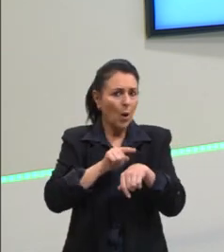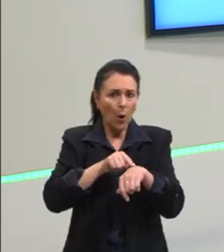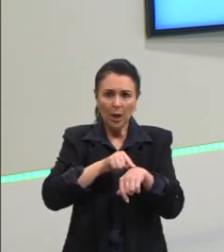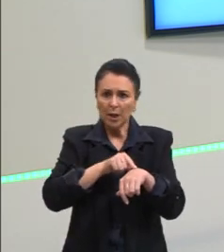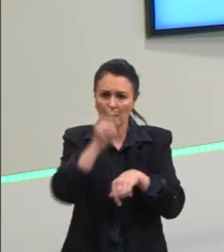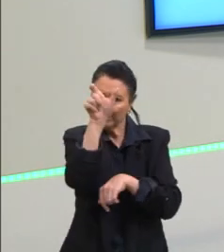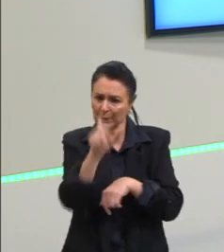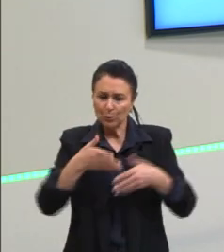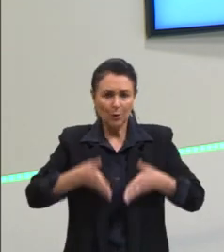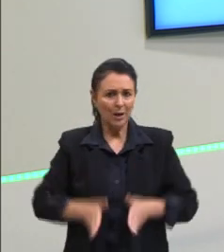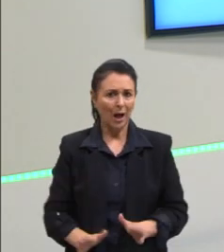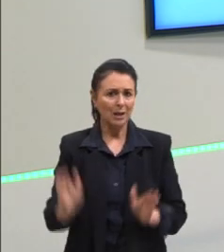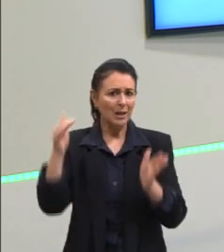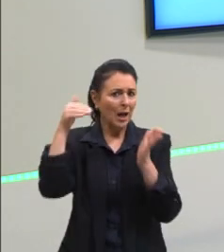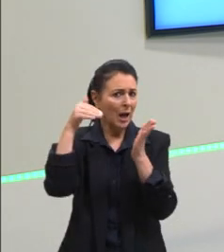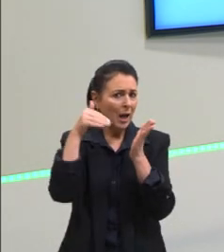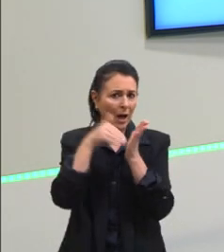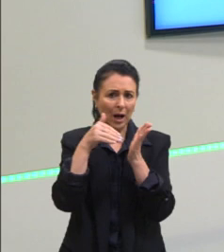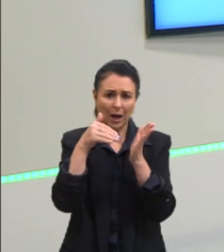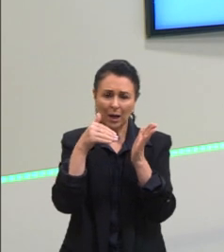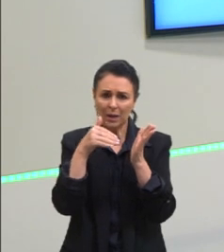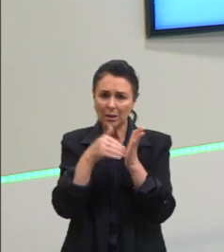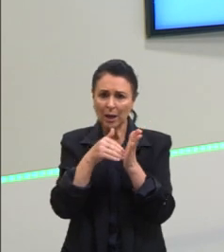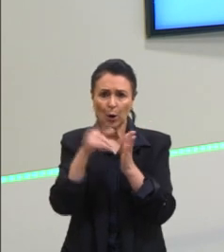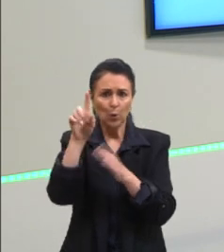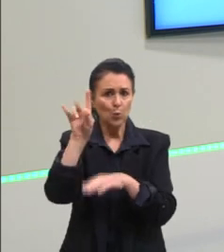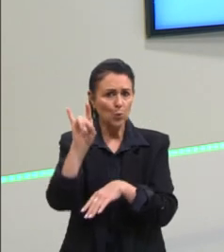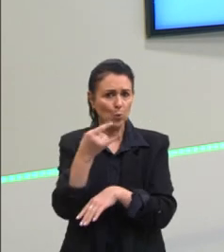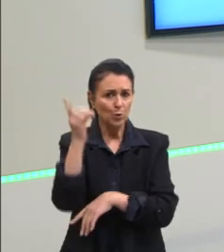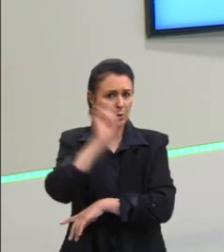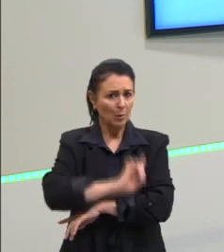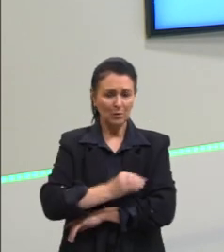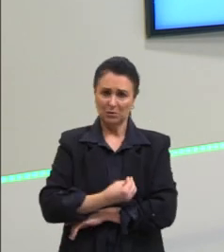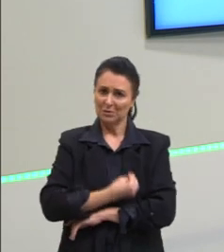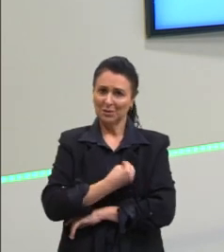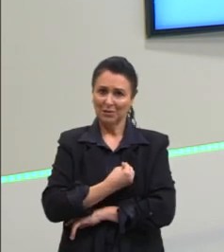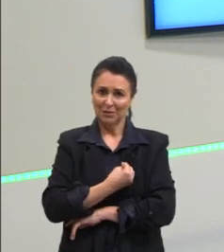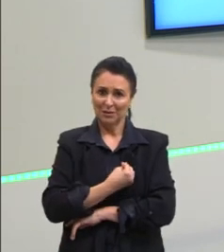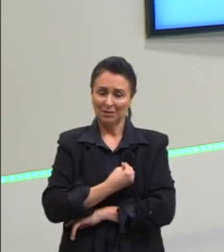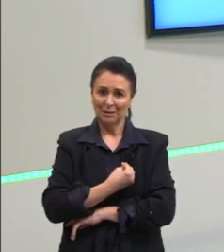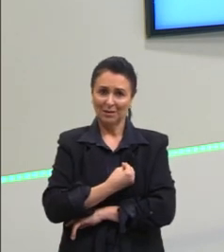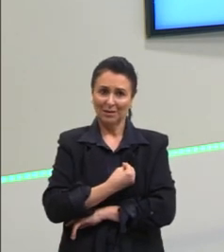o decorrer da nossa vida para que a gente, então,